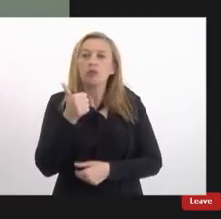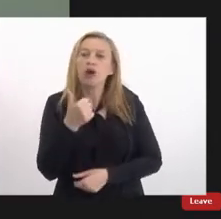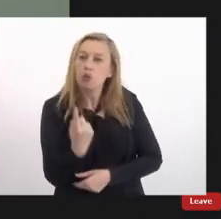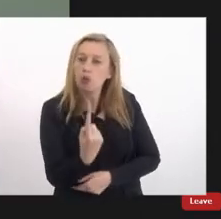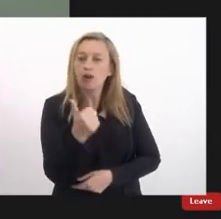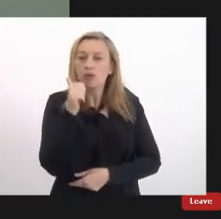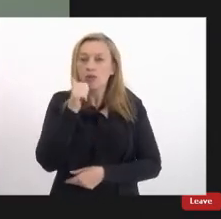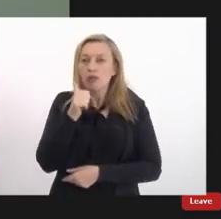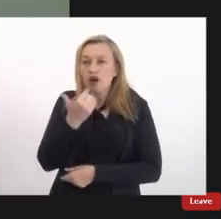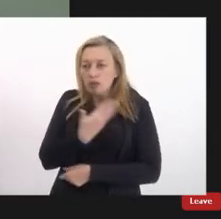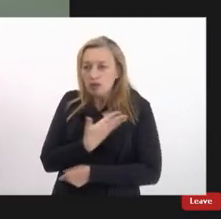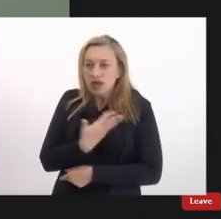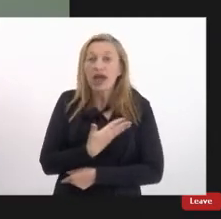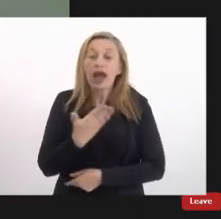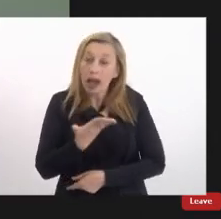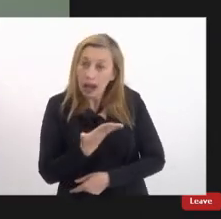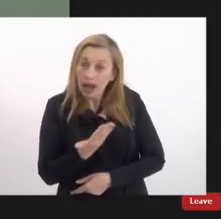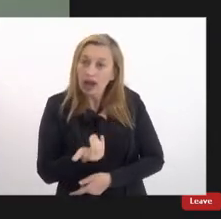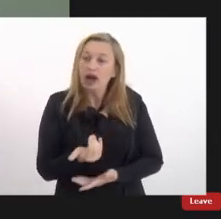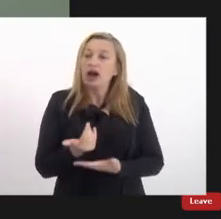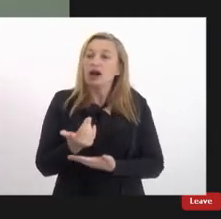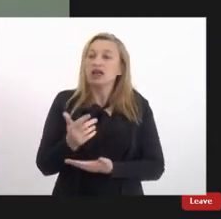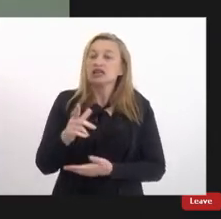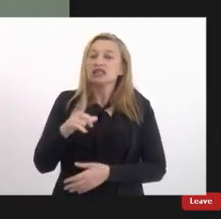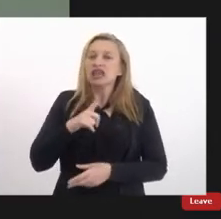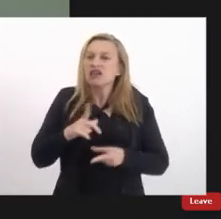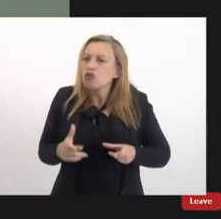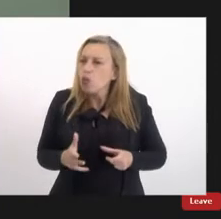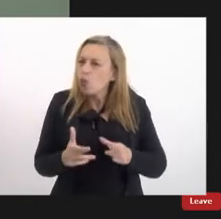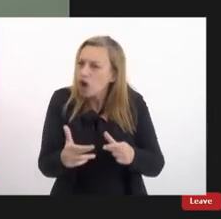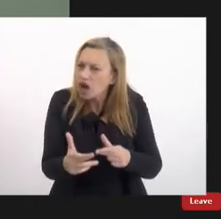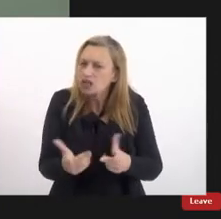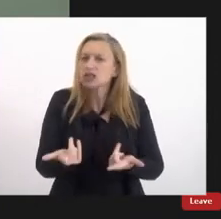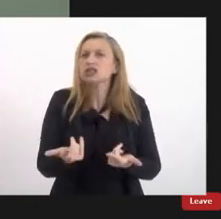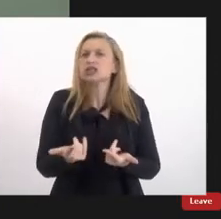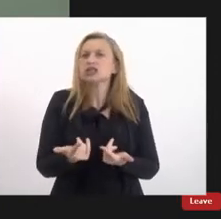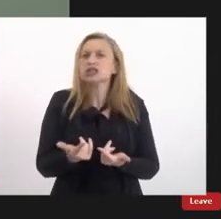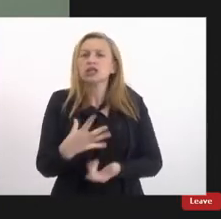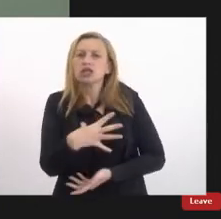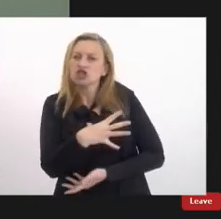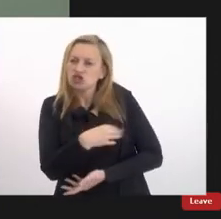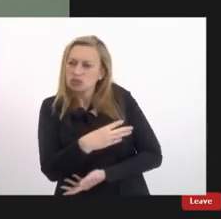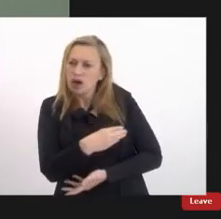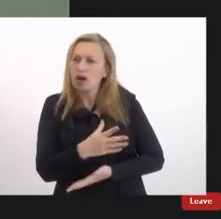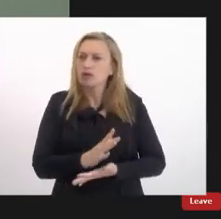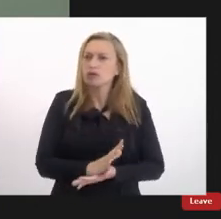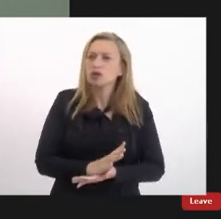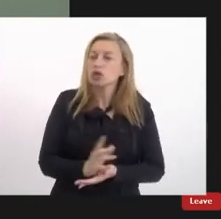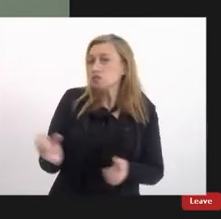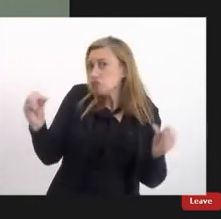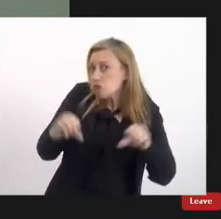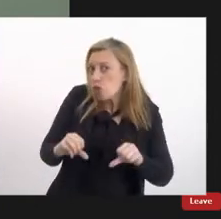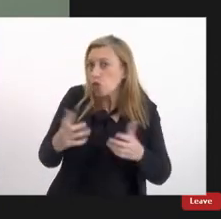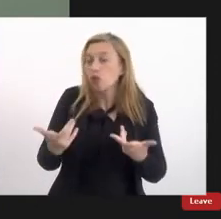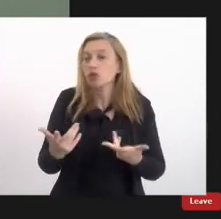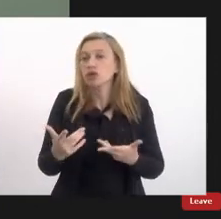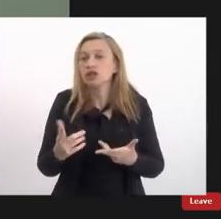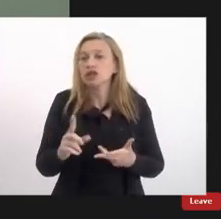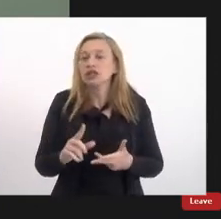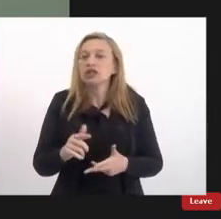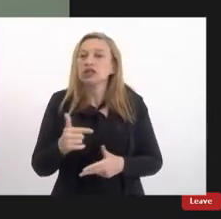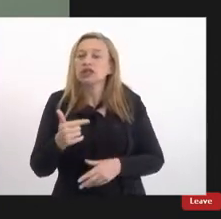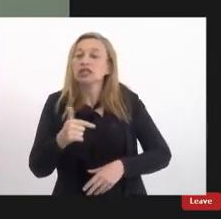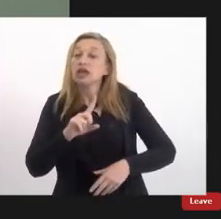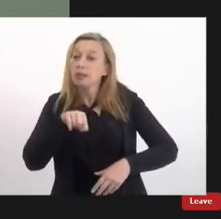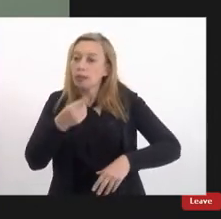tenho uma amiga por acaso era minha amiga teve um câncer e a mamália e aí a coisa piorou e nasceu nas